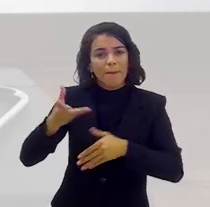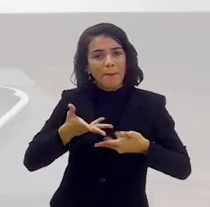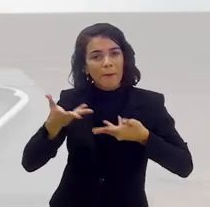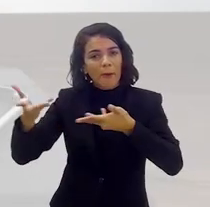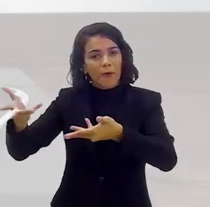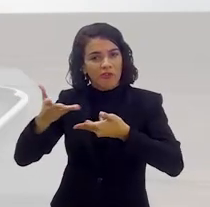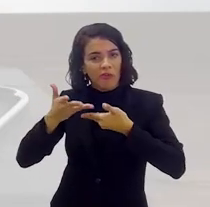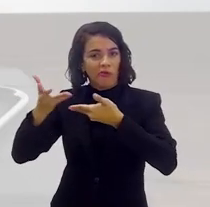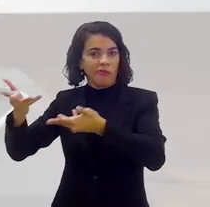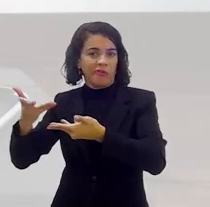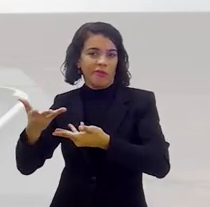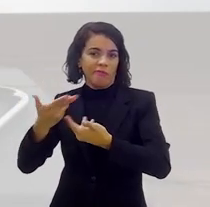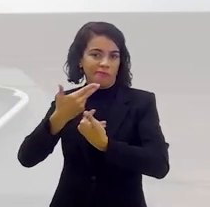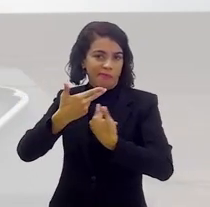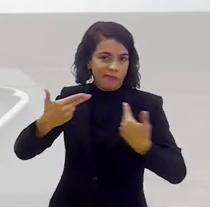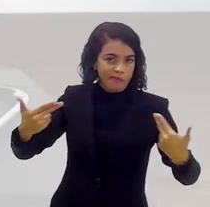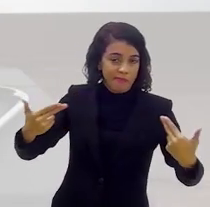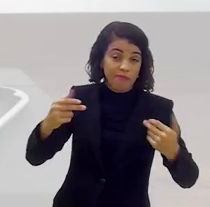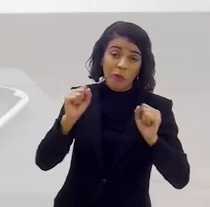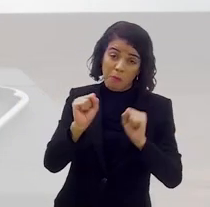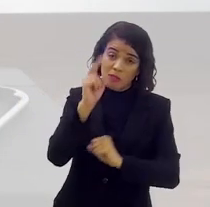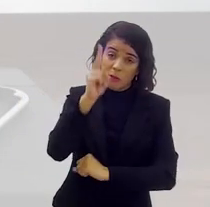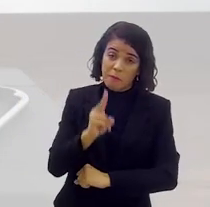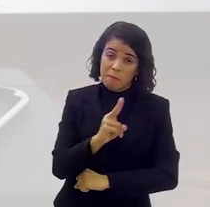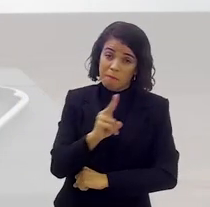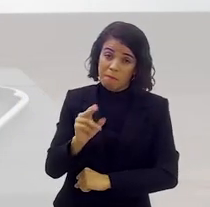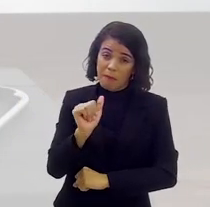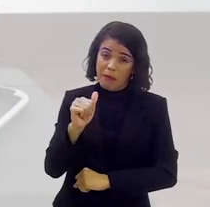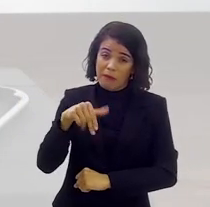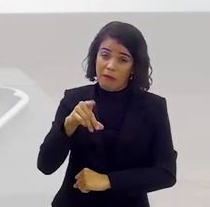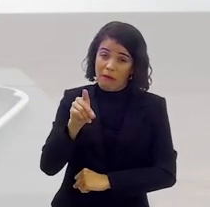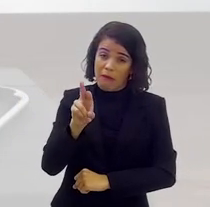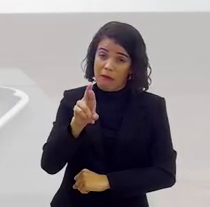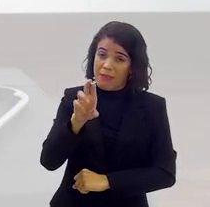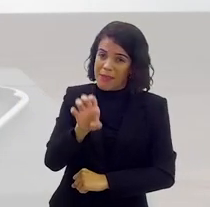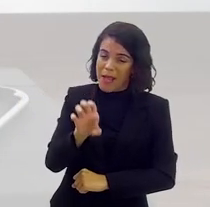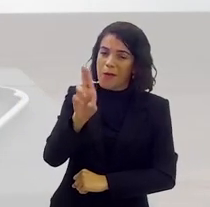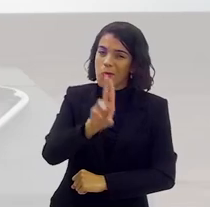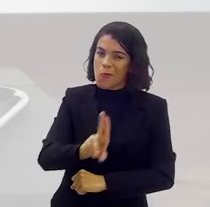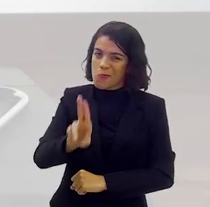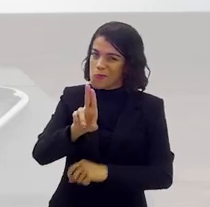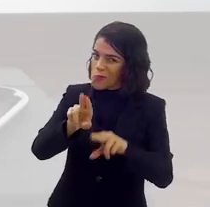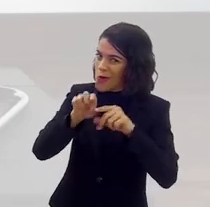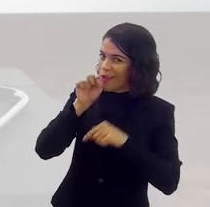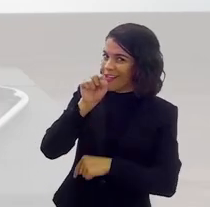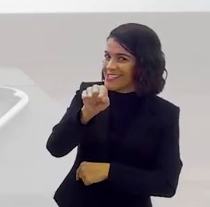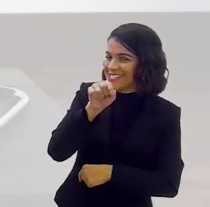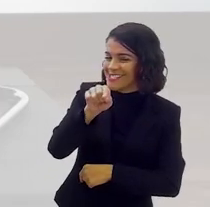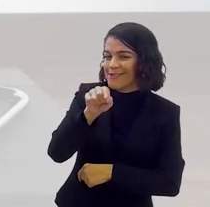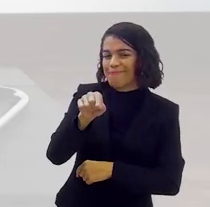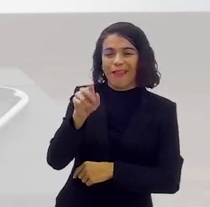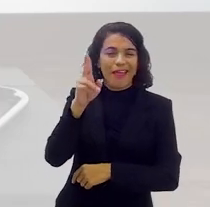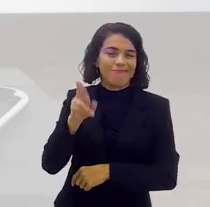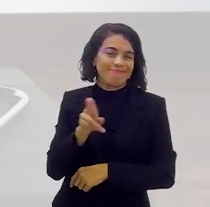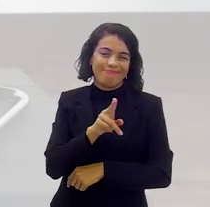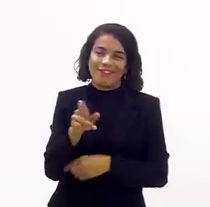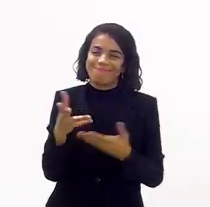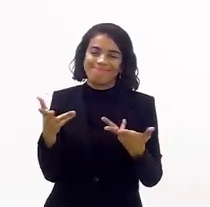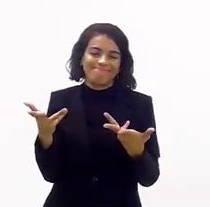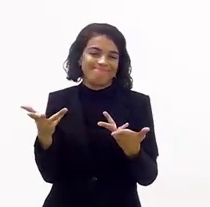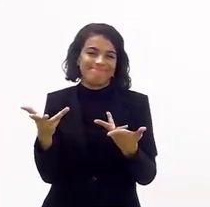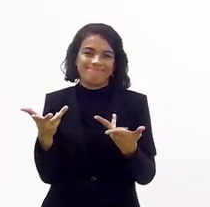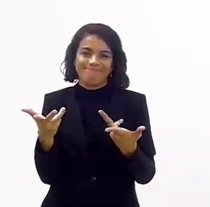manda convidando para os eventos. Pode ser que o padre André tenha usado ser. O padre André é fantástico, ele é criativo.